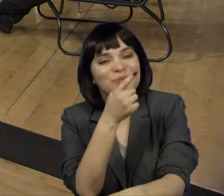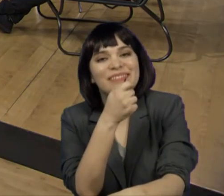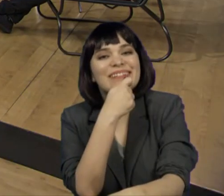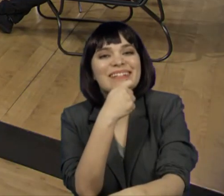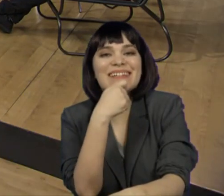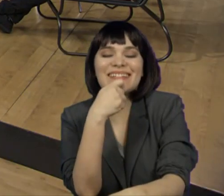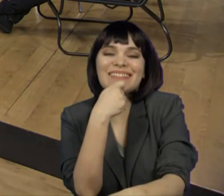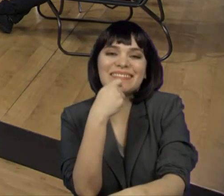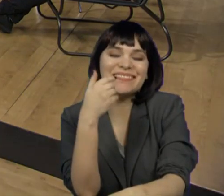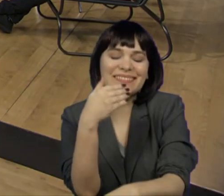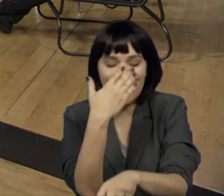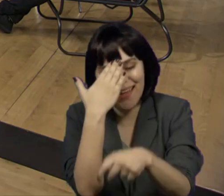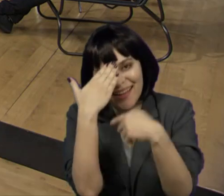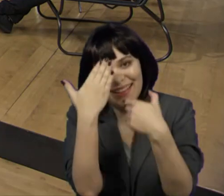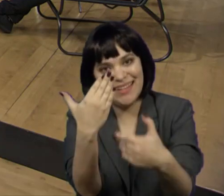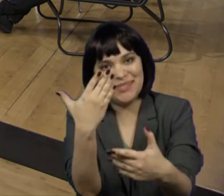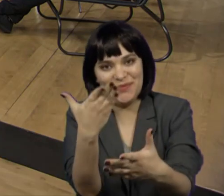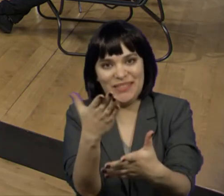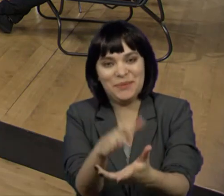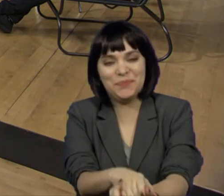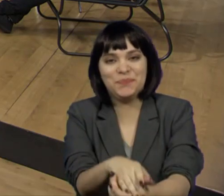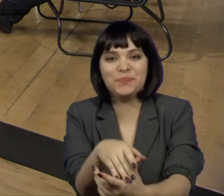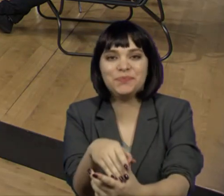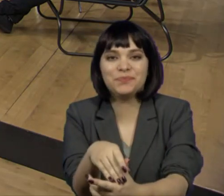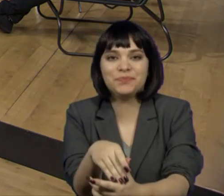Adorei tê-lo aqui, Alan. Eu que agradeço você.